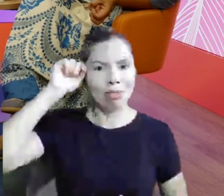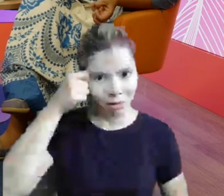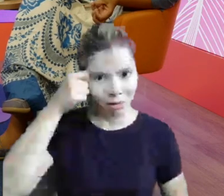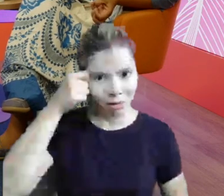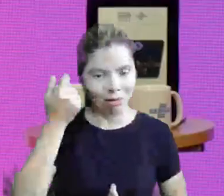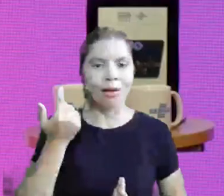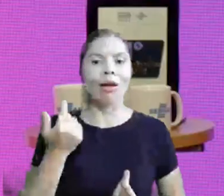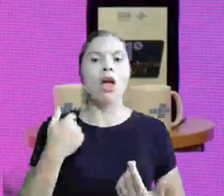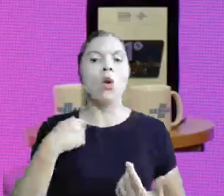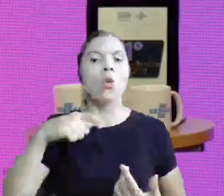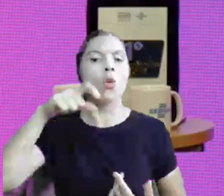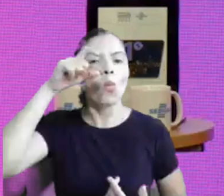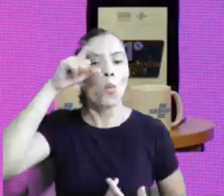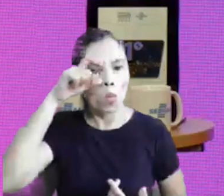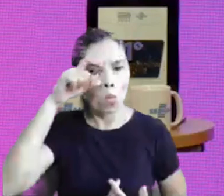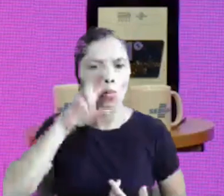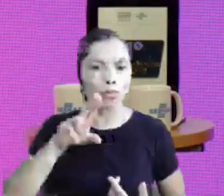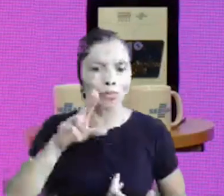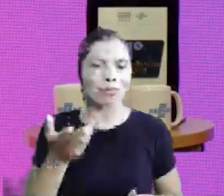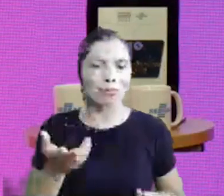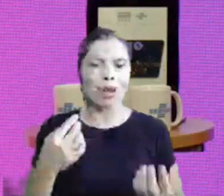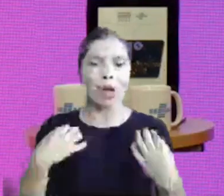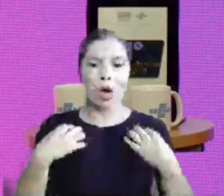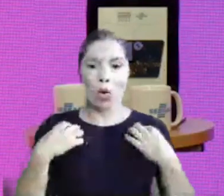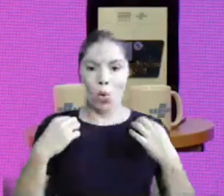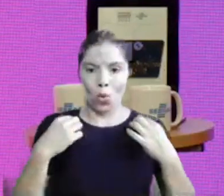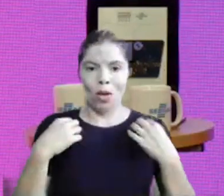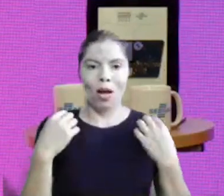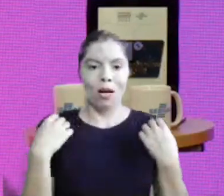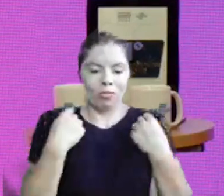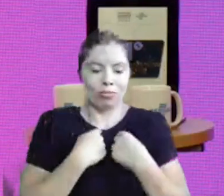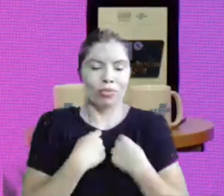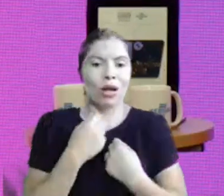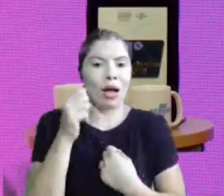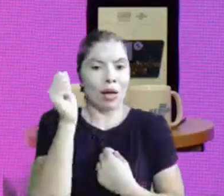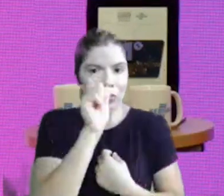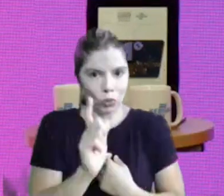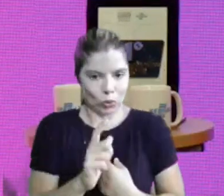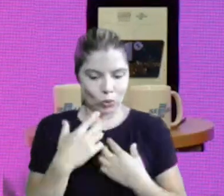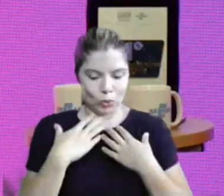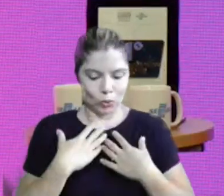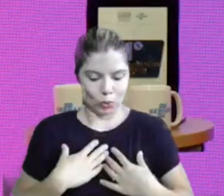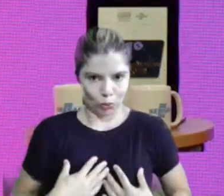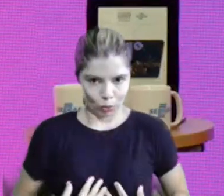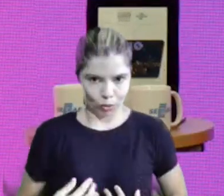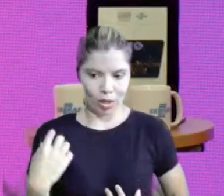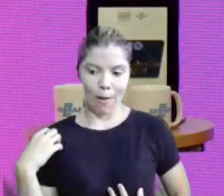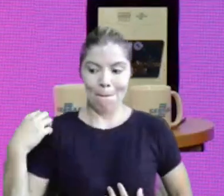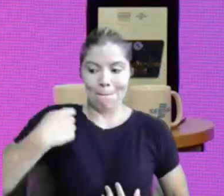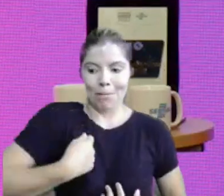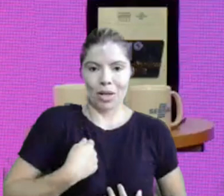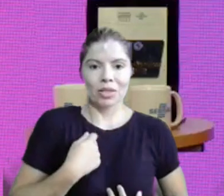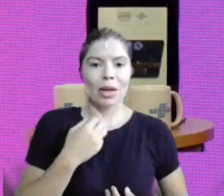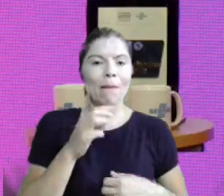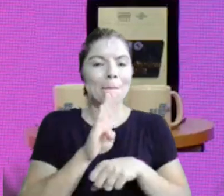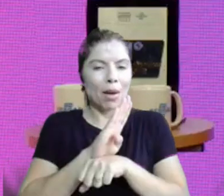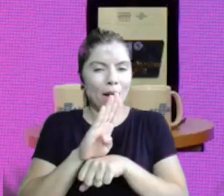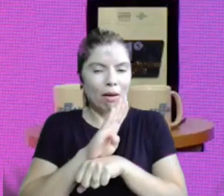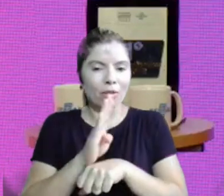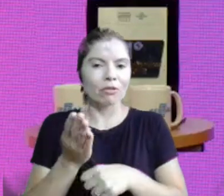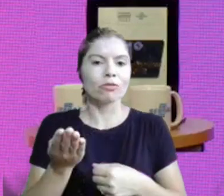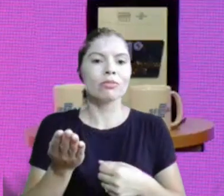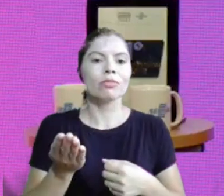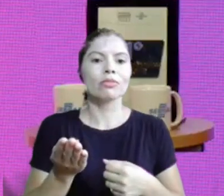mulher preta, uso óculos, estou vestindo uma blusa azul com um blazer bege